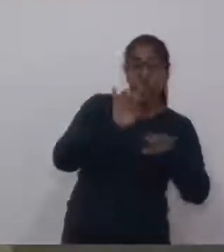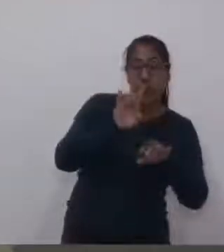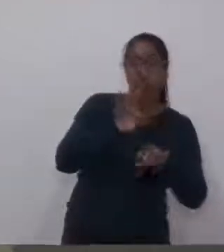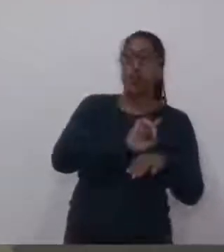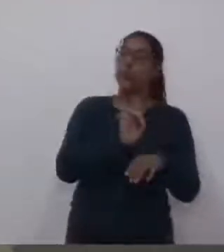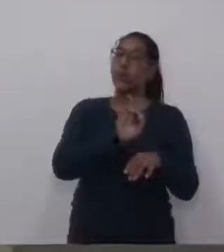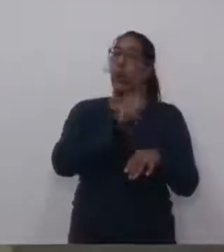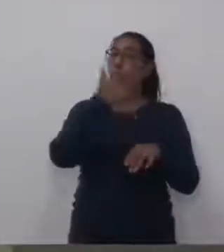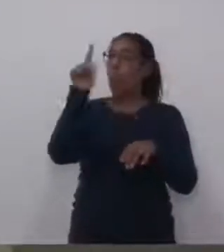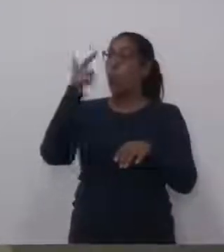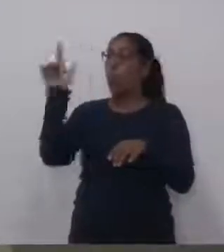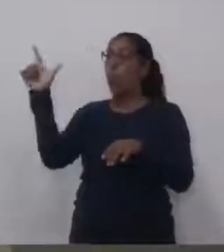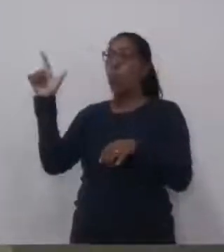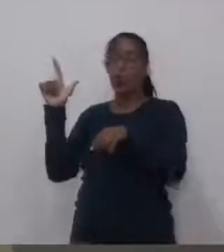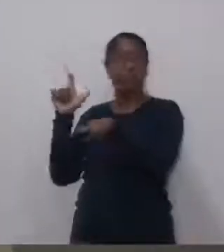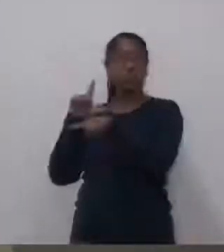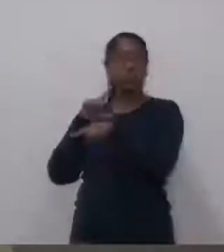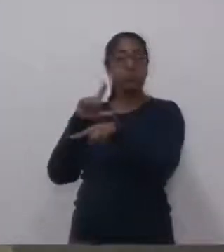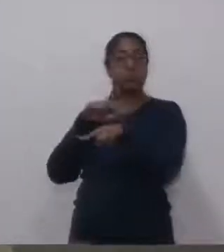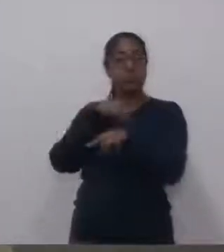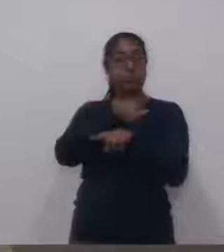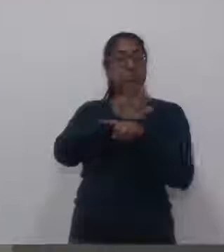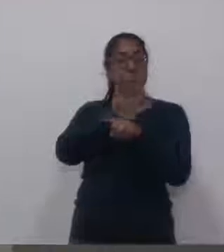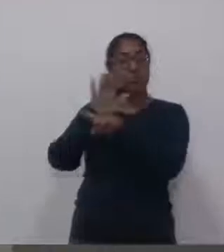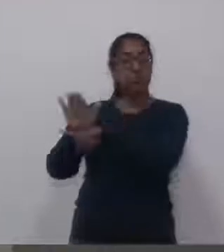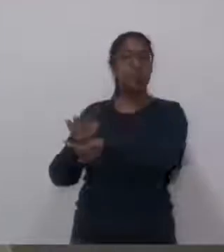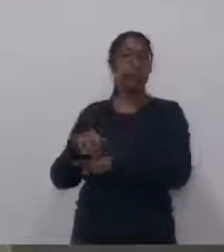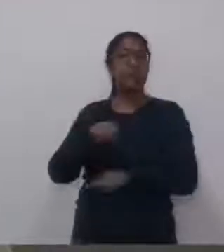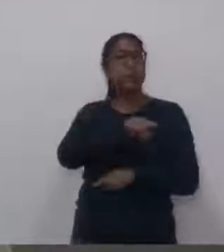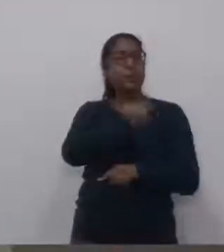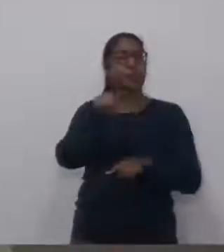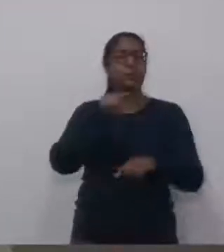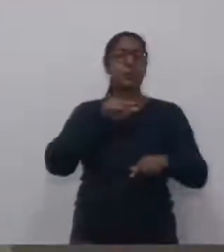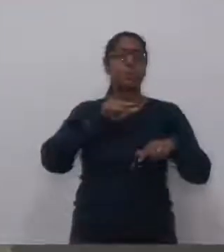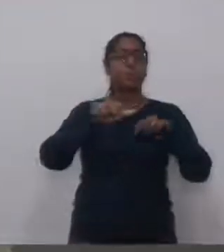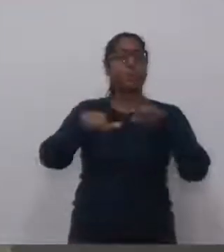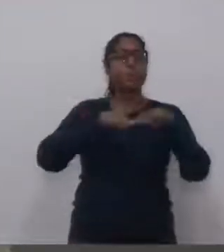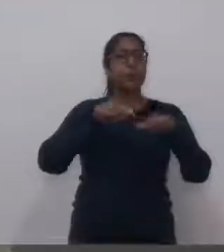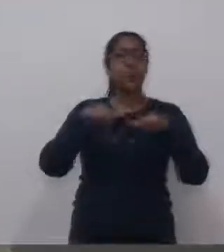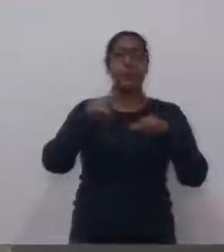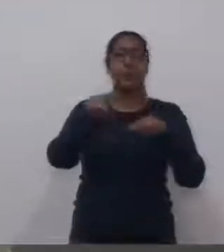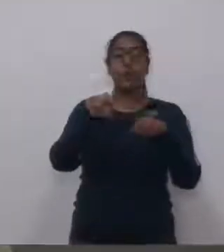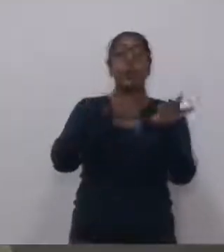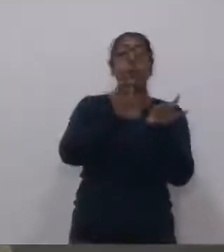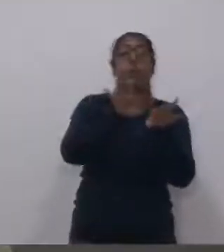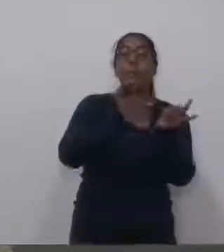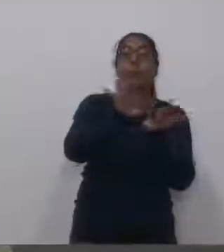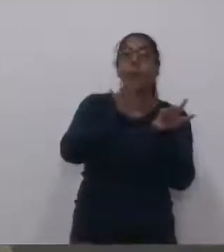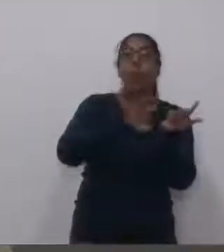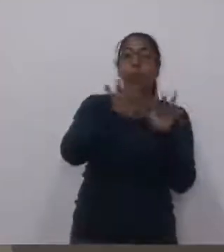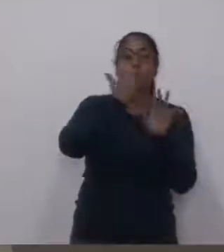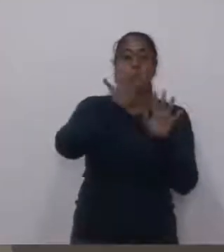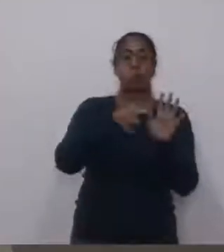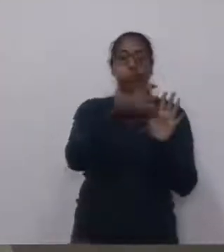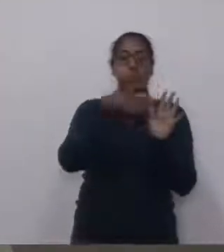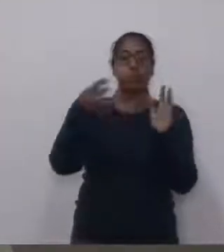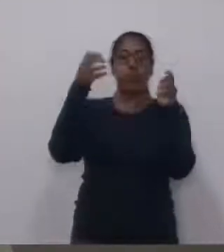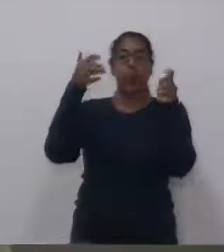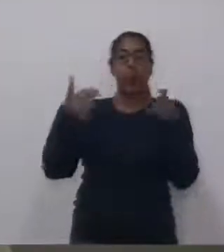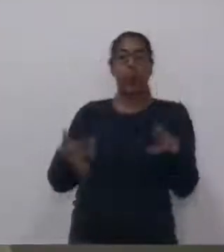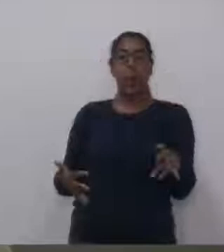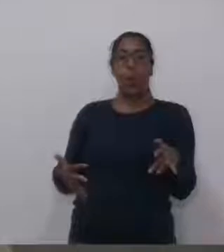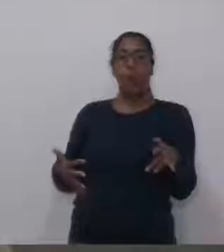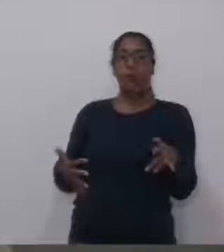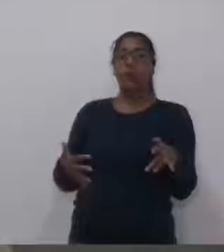transparência, de prestação de contas, ele é muito importante, né, não só para nós, mas porque isso dá credibilidade a